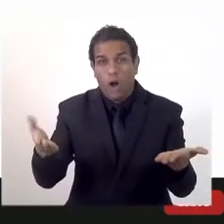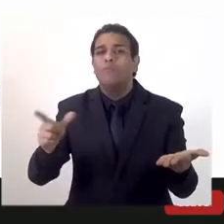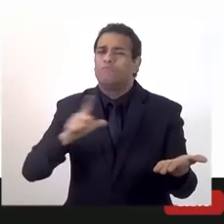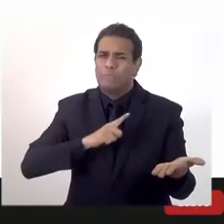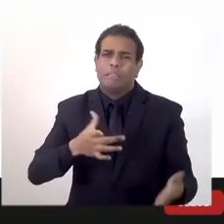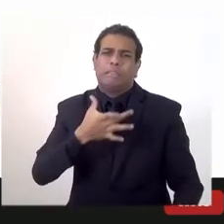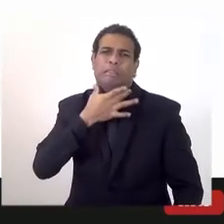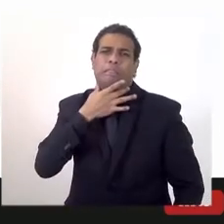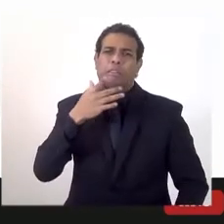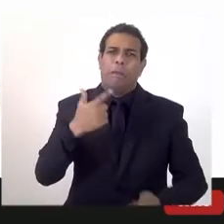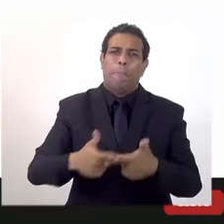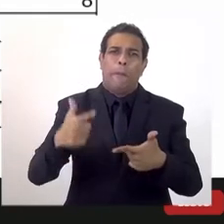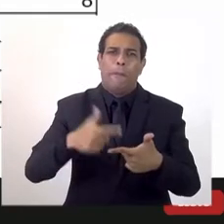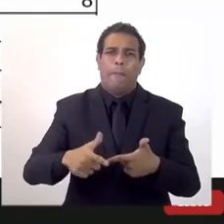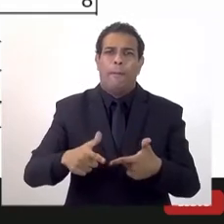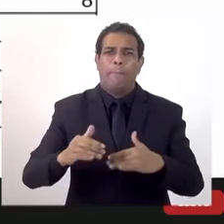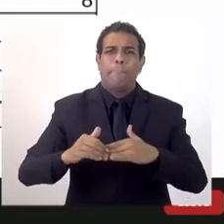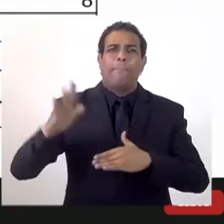Pode ir, por favor.